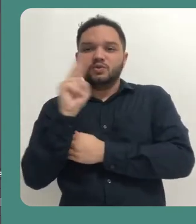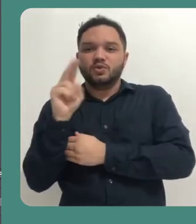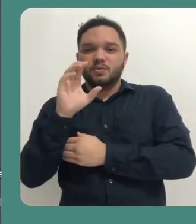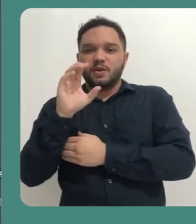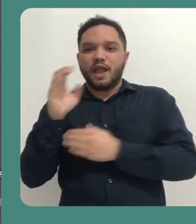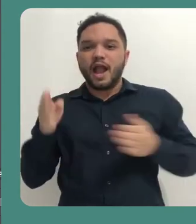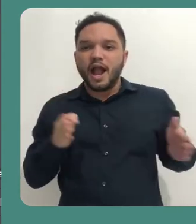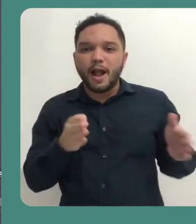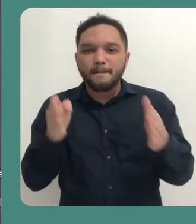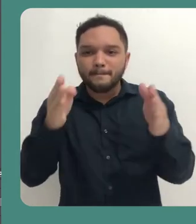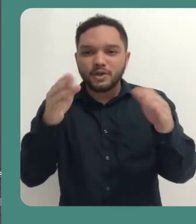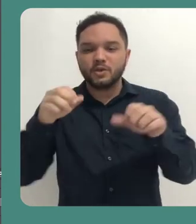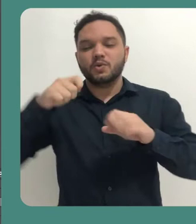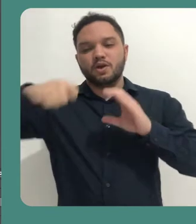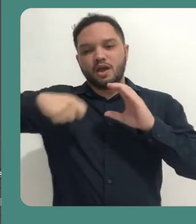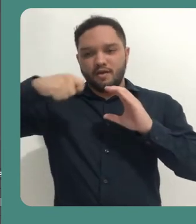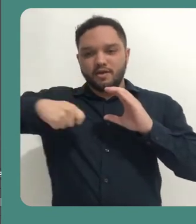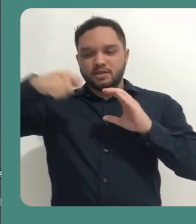caminho de gravação.